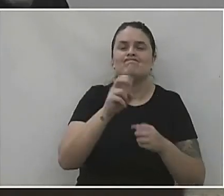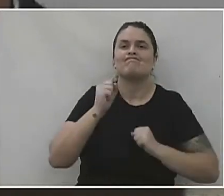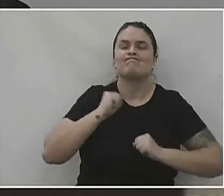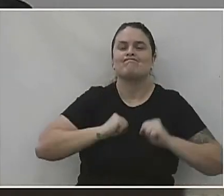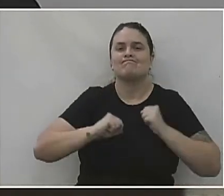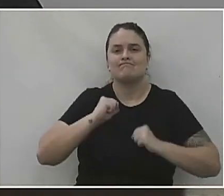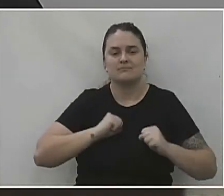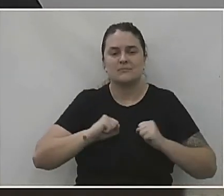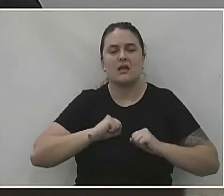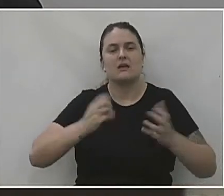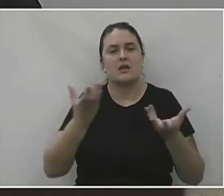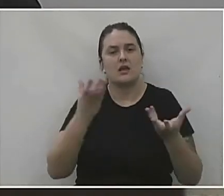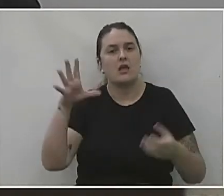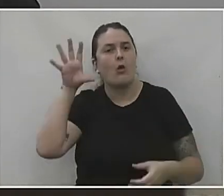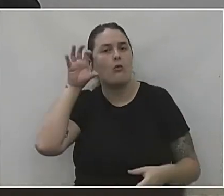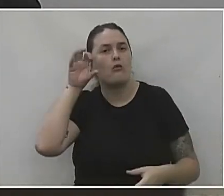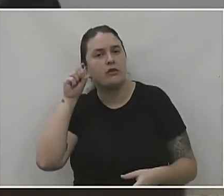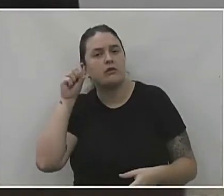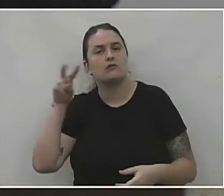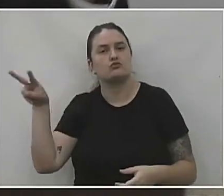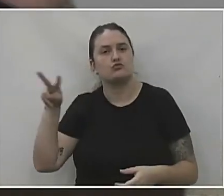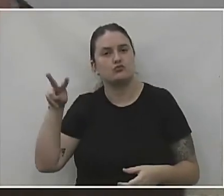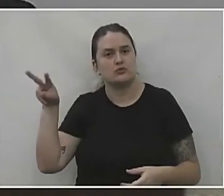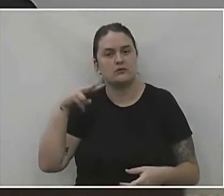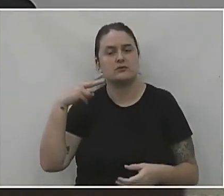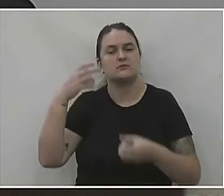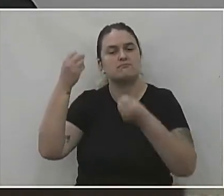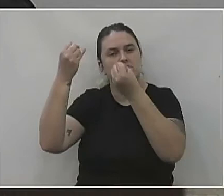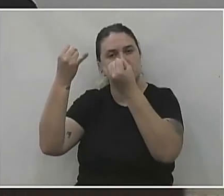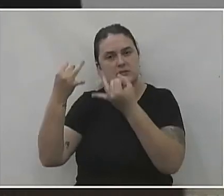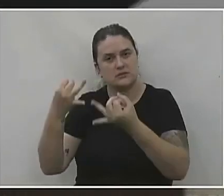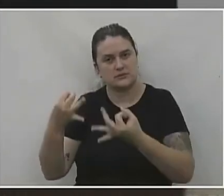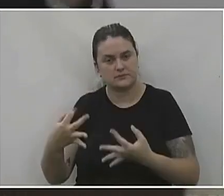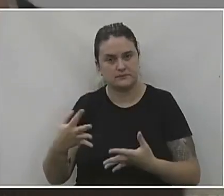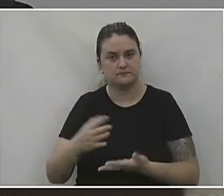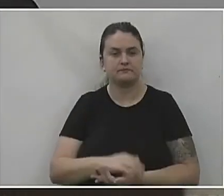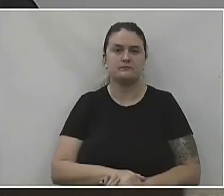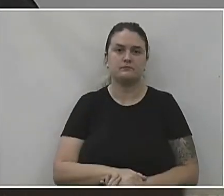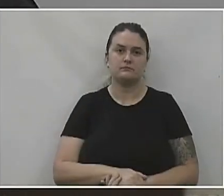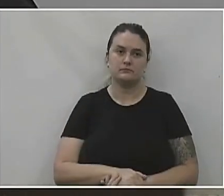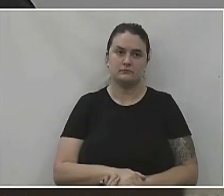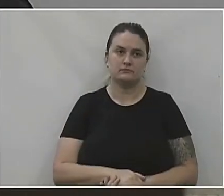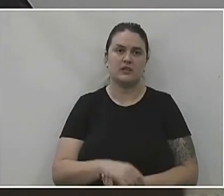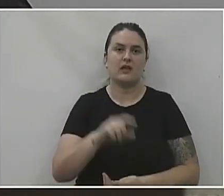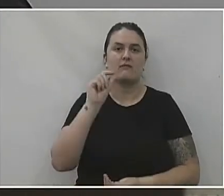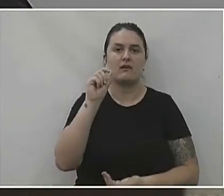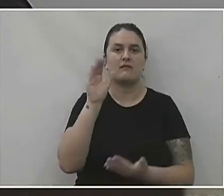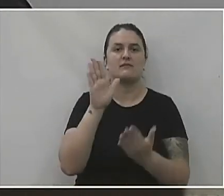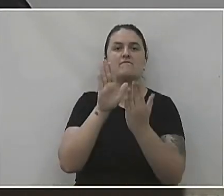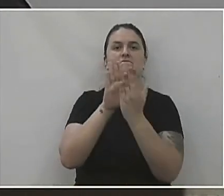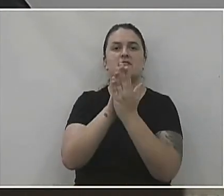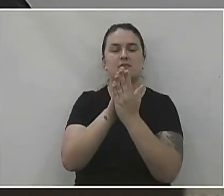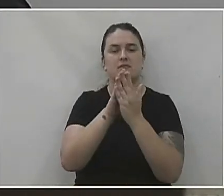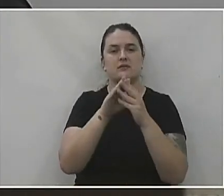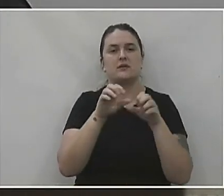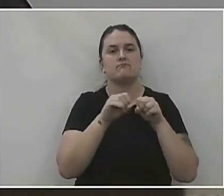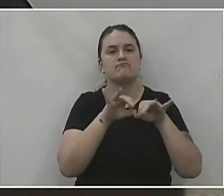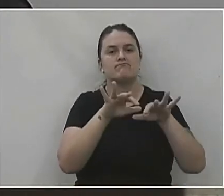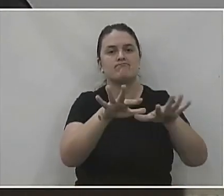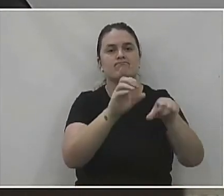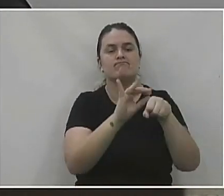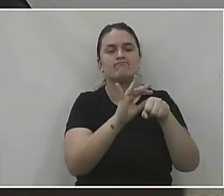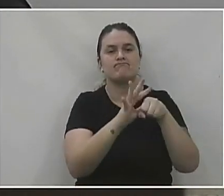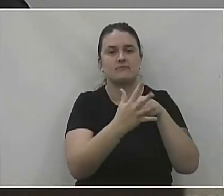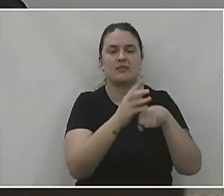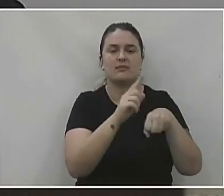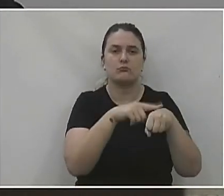uma expectativa muito grande de estar escutando da pessoa que está à frente da pasta e da saúde em uma situação